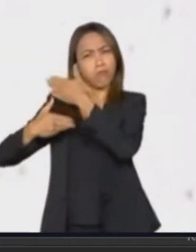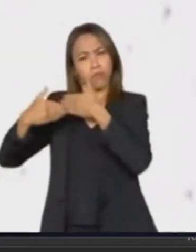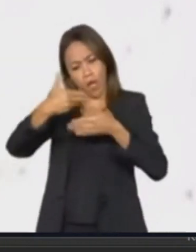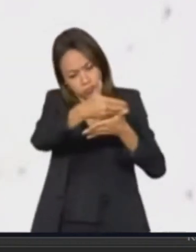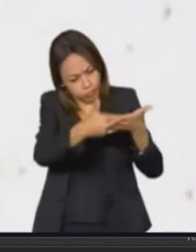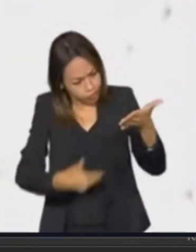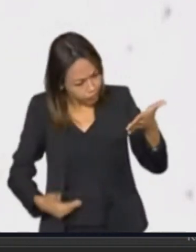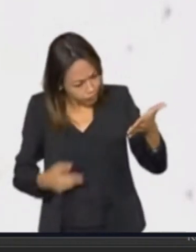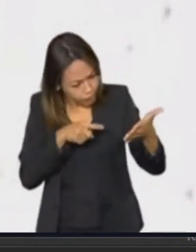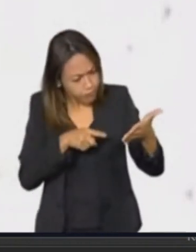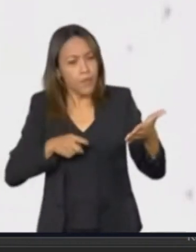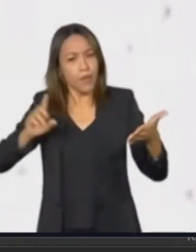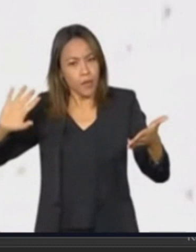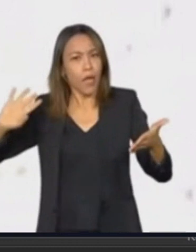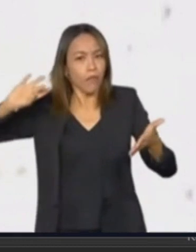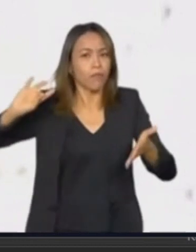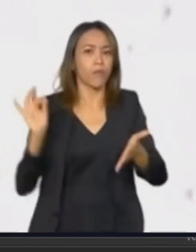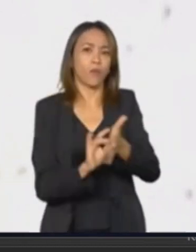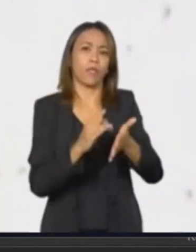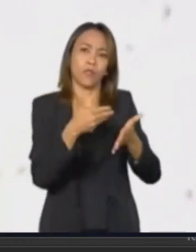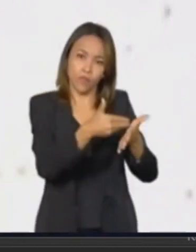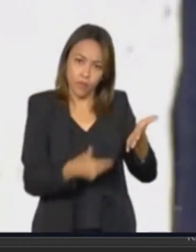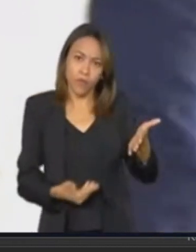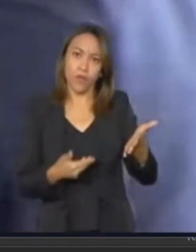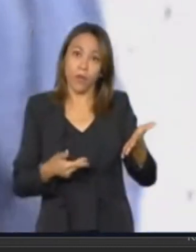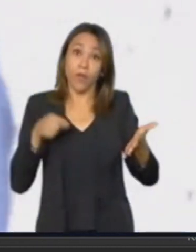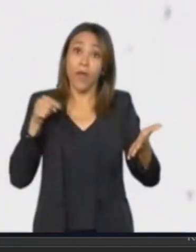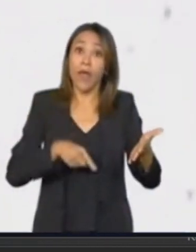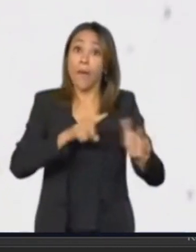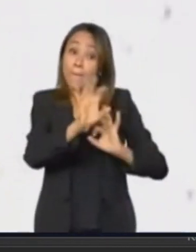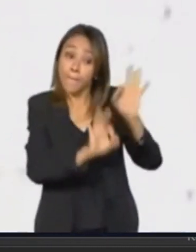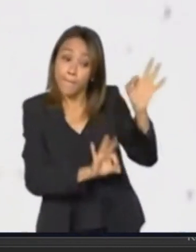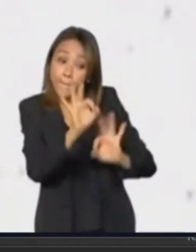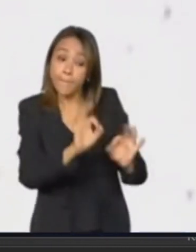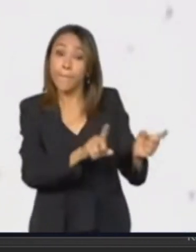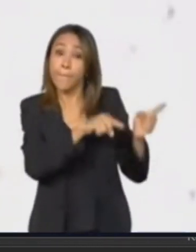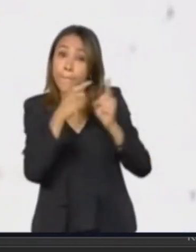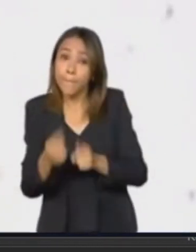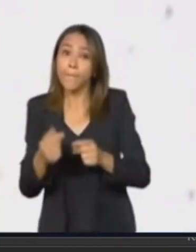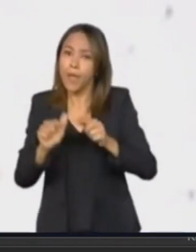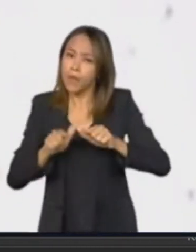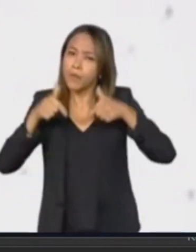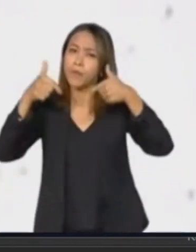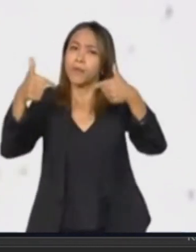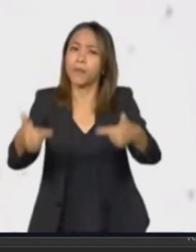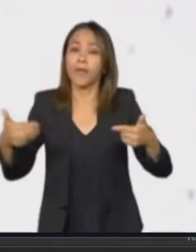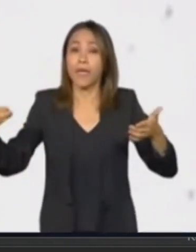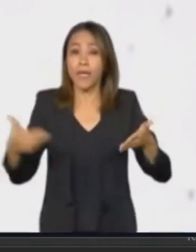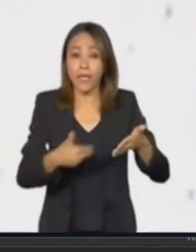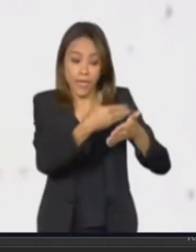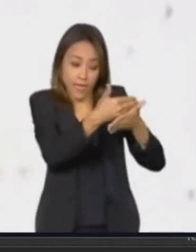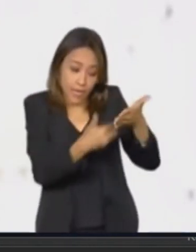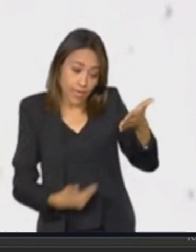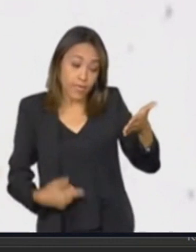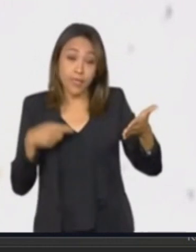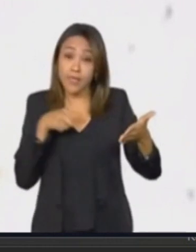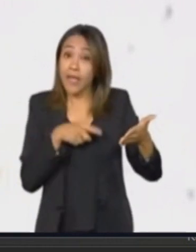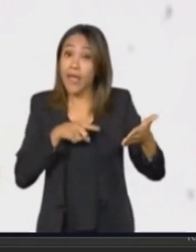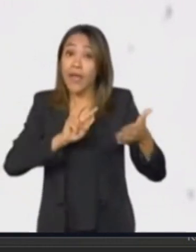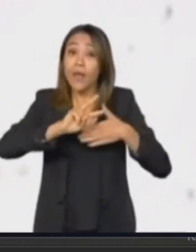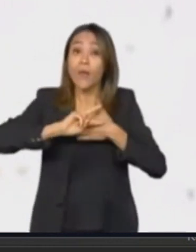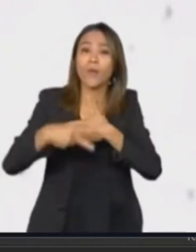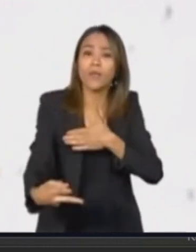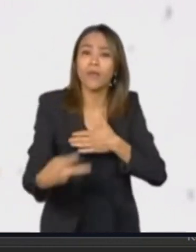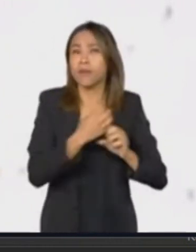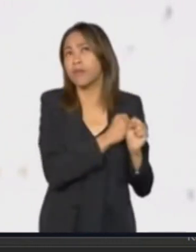A Declaração Universal, sendo o horizonte de futuro, é sonho, plano, projeto, é vir a ser. O Plano que lançamos é fruto de décadas e de